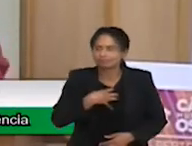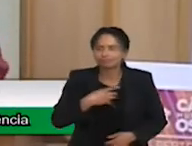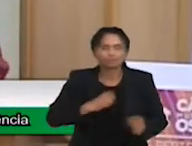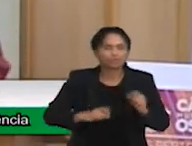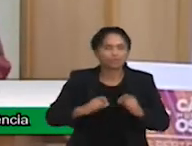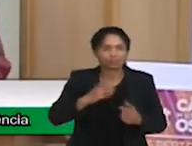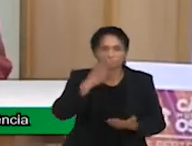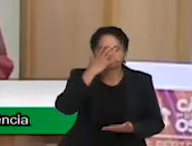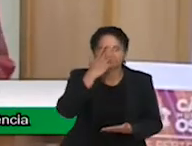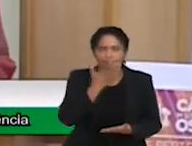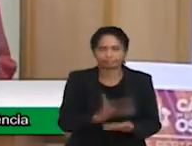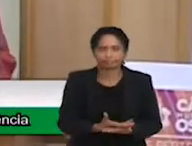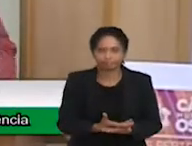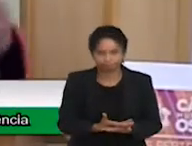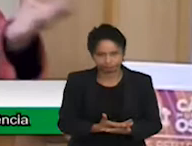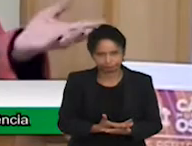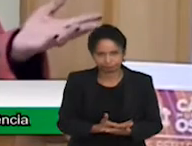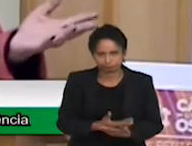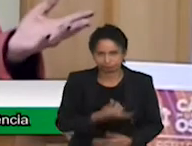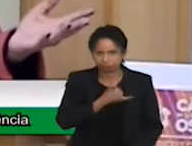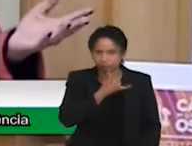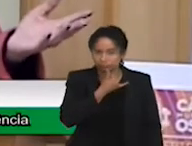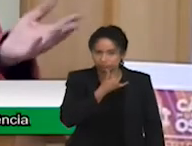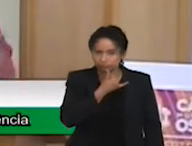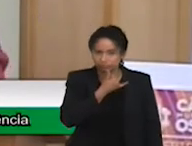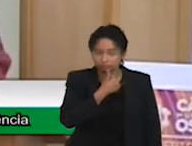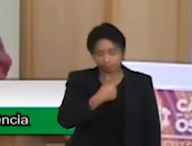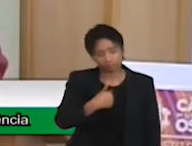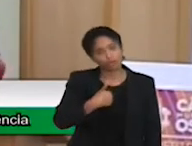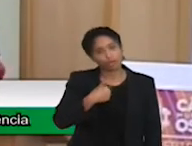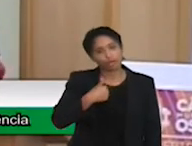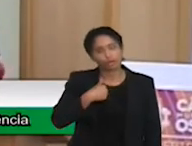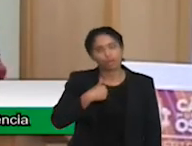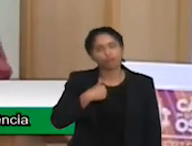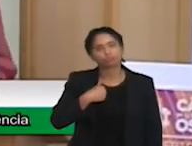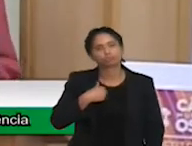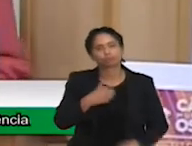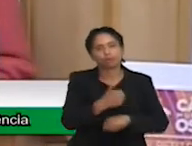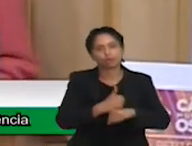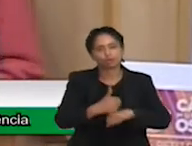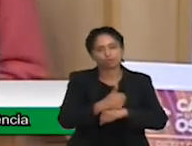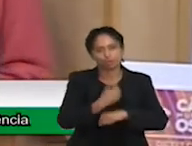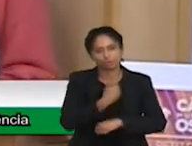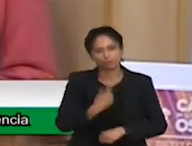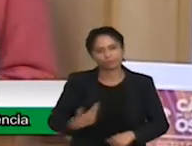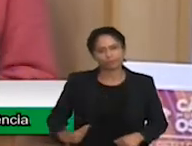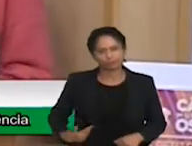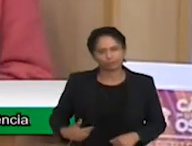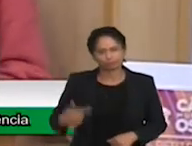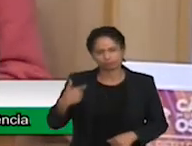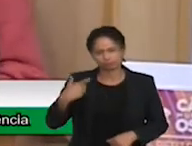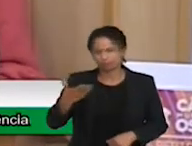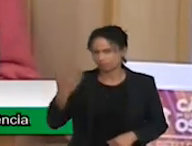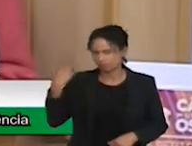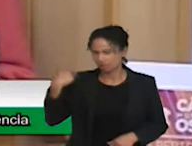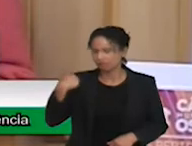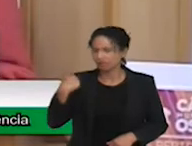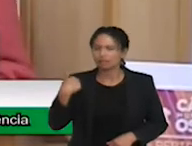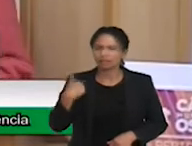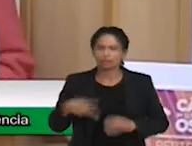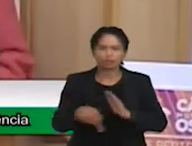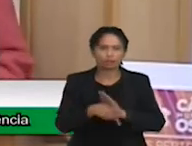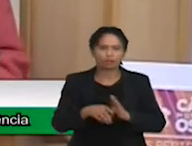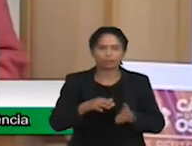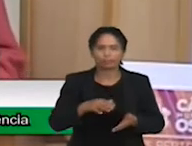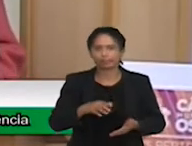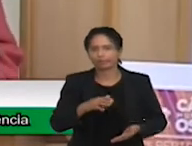quanto agente público. Eu já fui secretária de Assistência Social, como o Vido, hoje é secretário